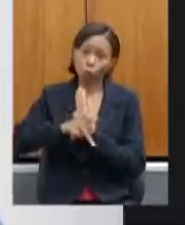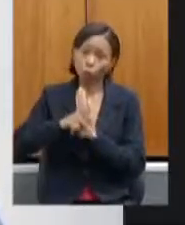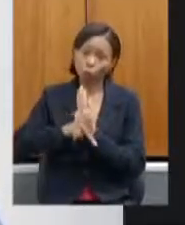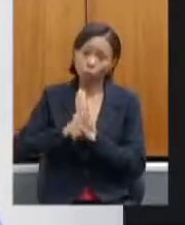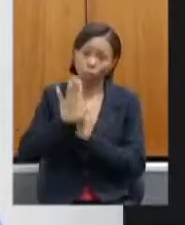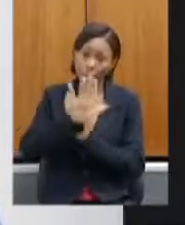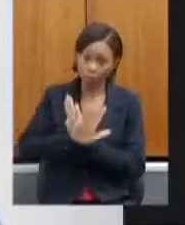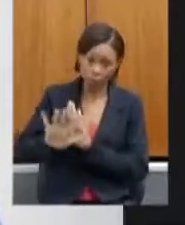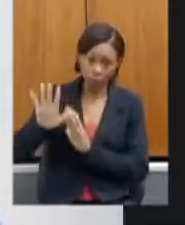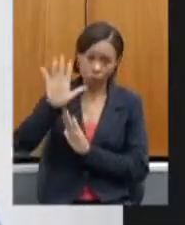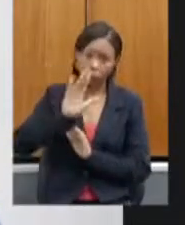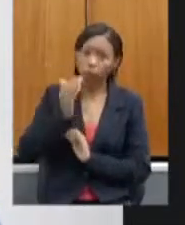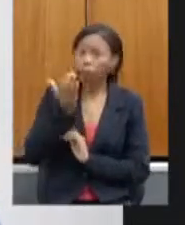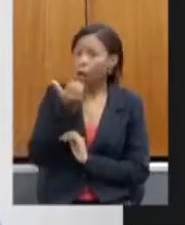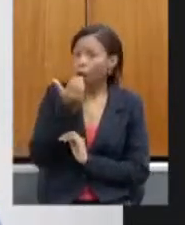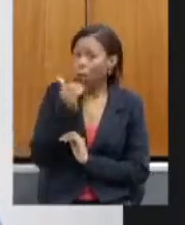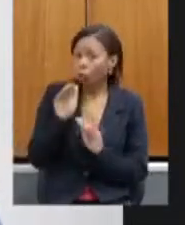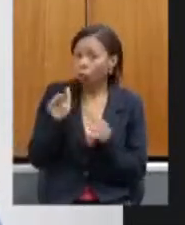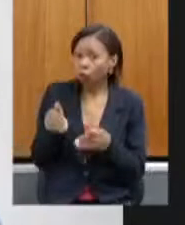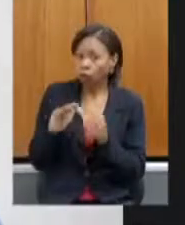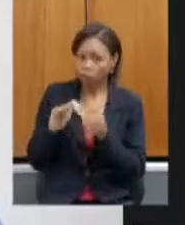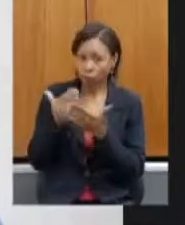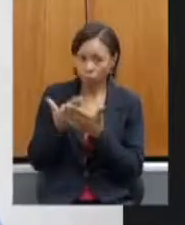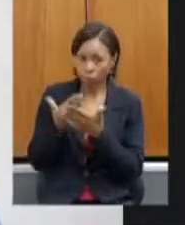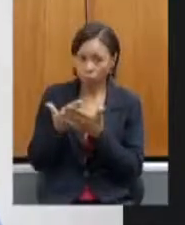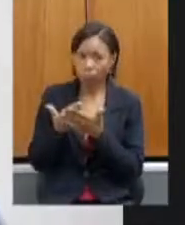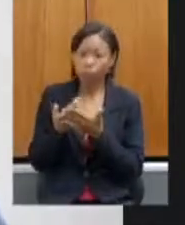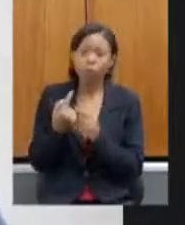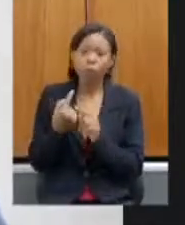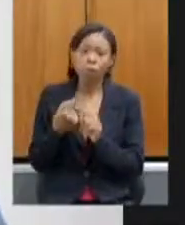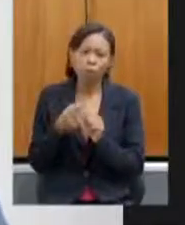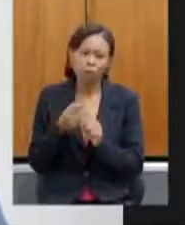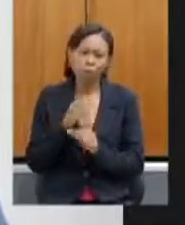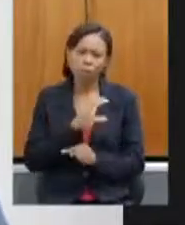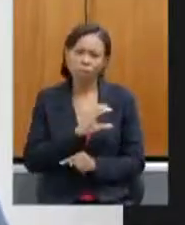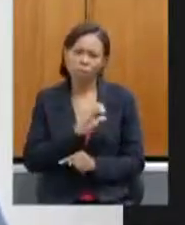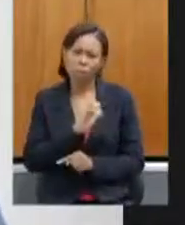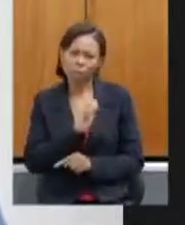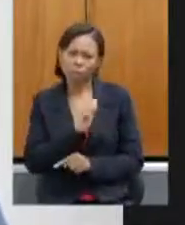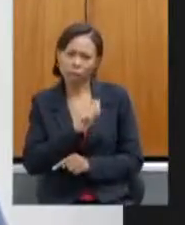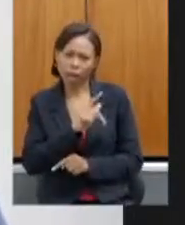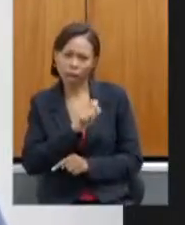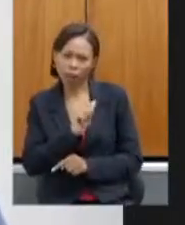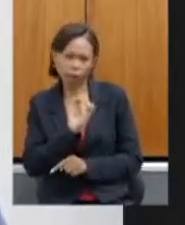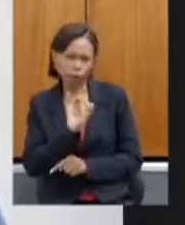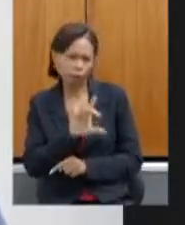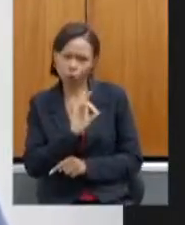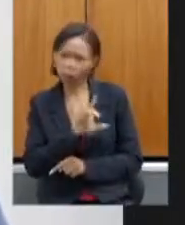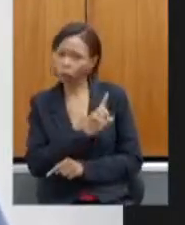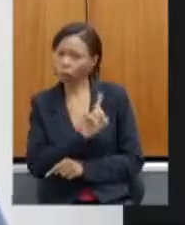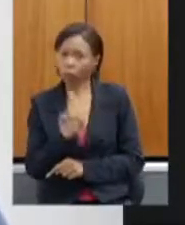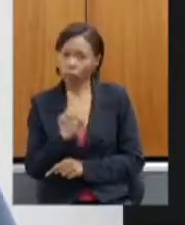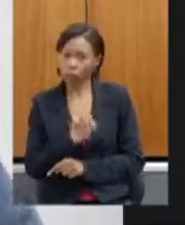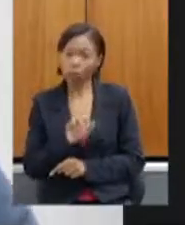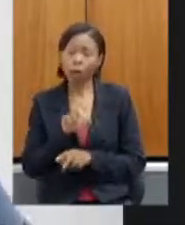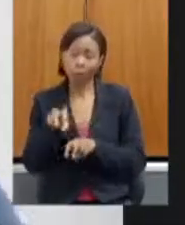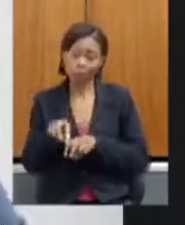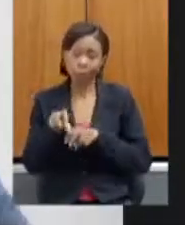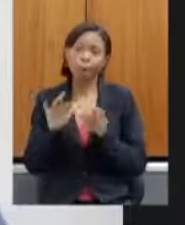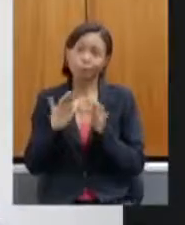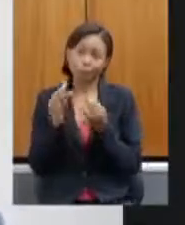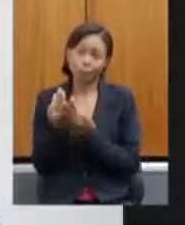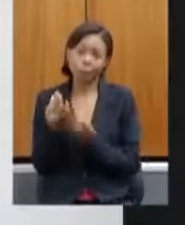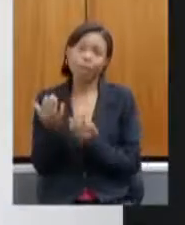Escolar. Eu sei que não é uma questão afeta só a CEAPA, mas como atinge a agricultura familiar, eu queria ouvir a opinião da